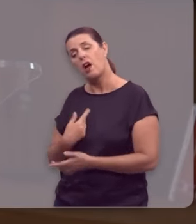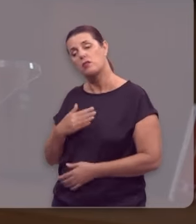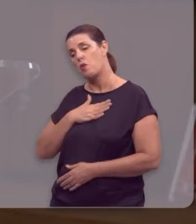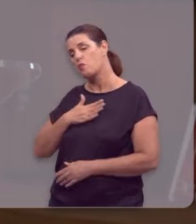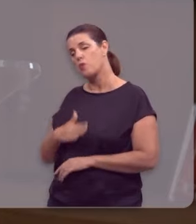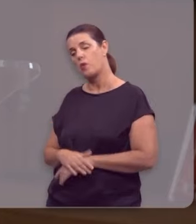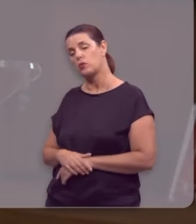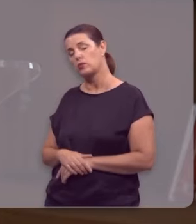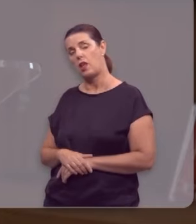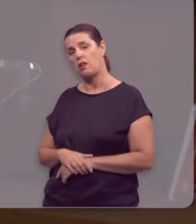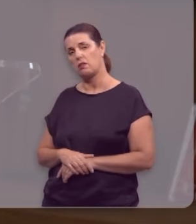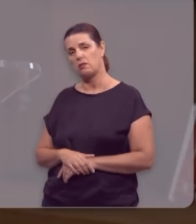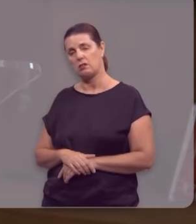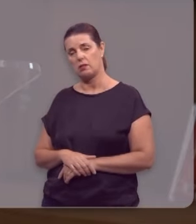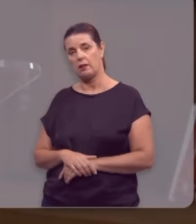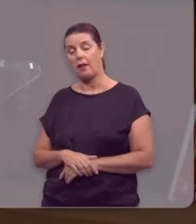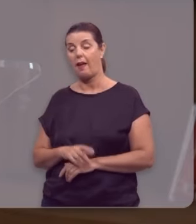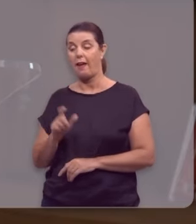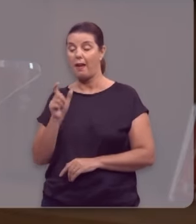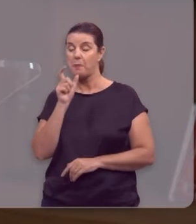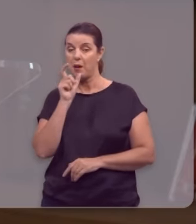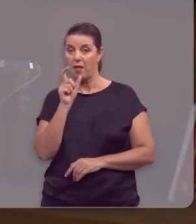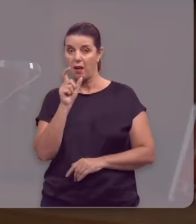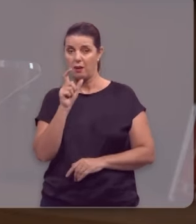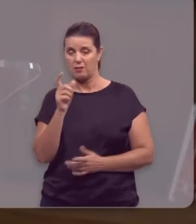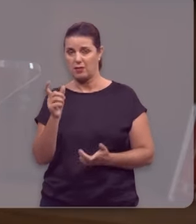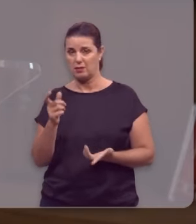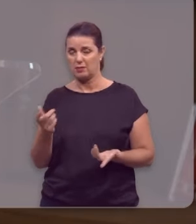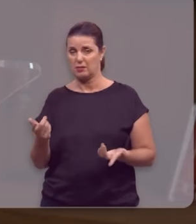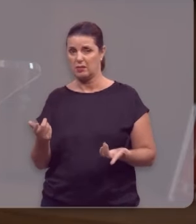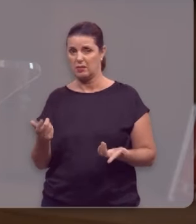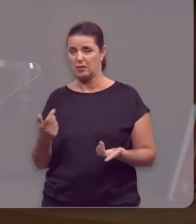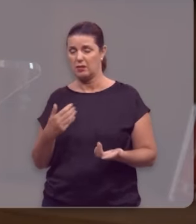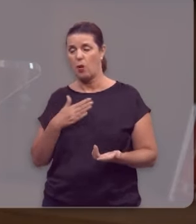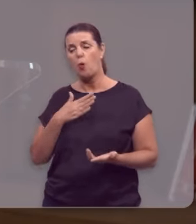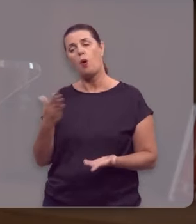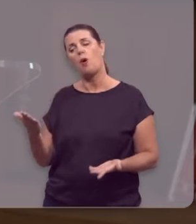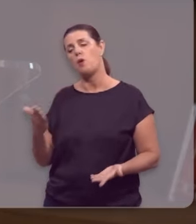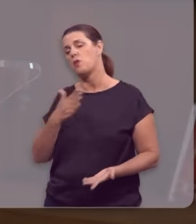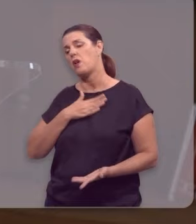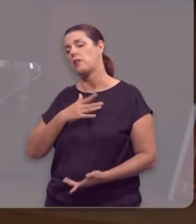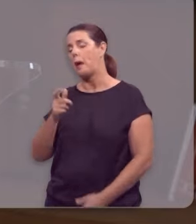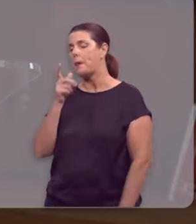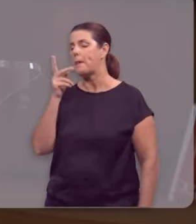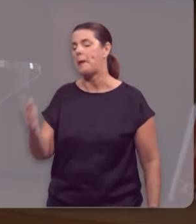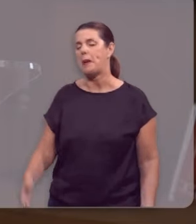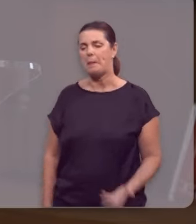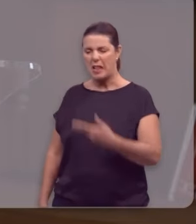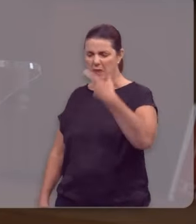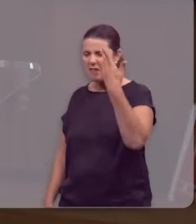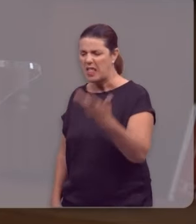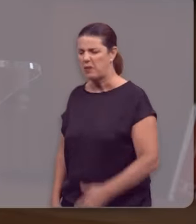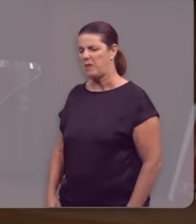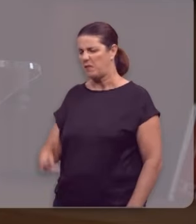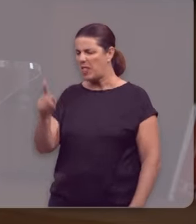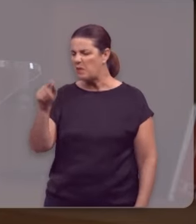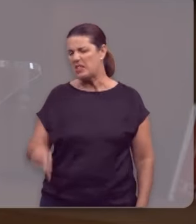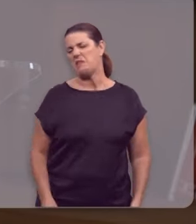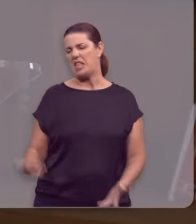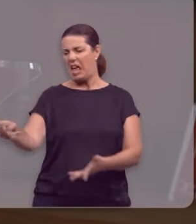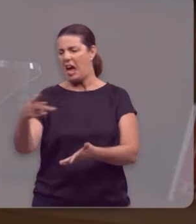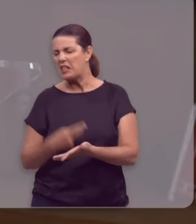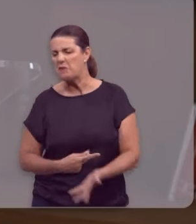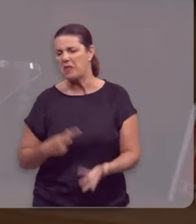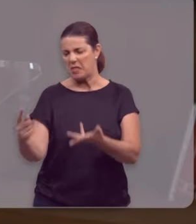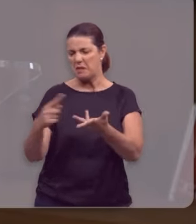Ou seja, essa palavra repreender não é a ideia de passar um sermão, de brigar, de humilhar, de gritar.